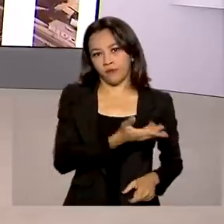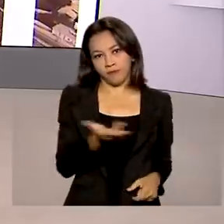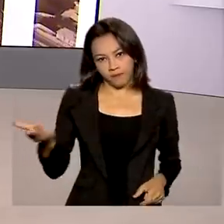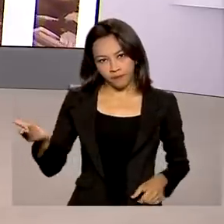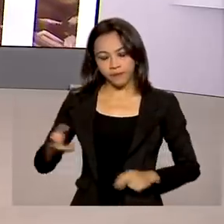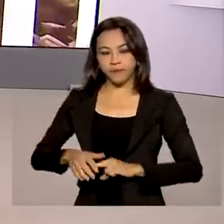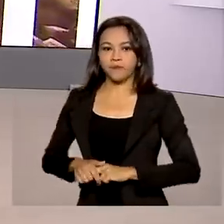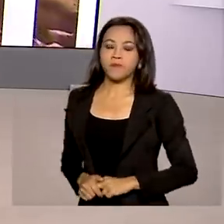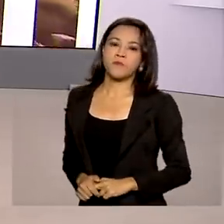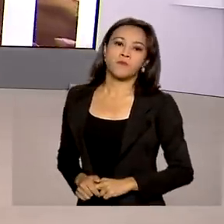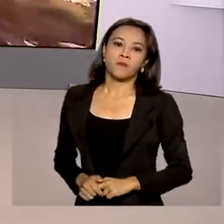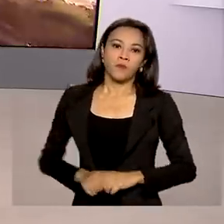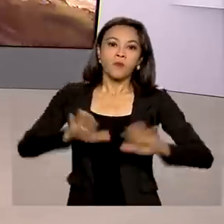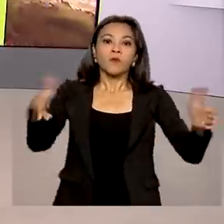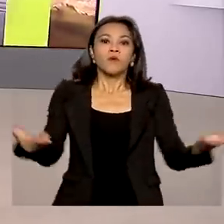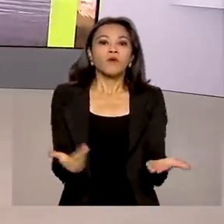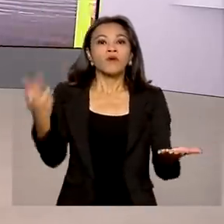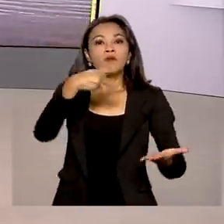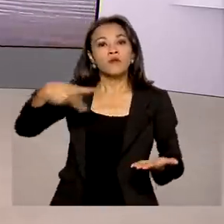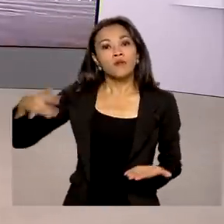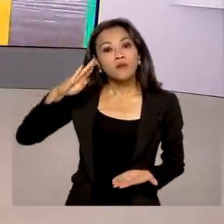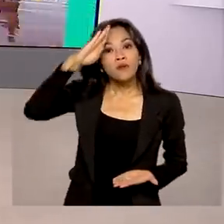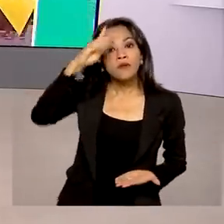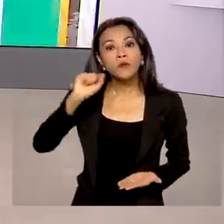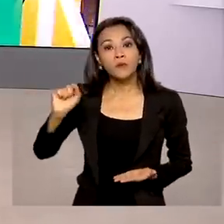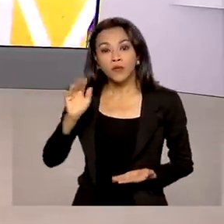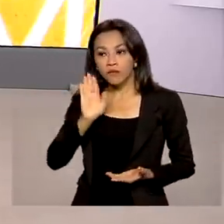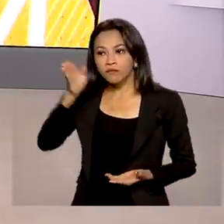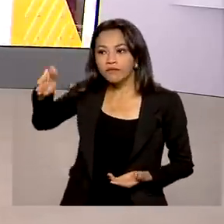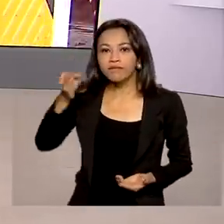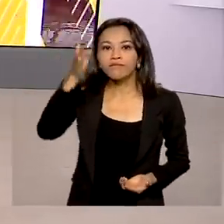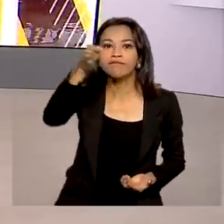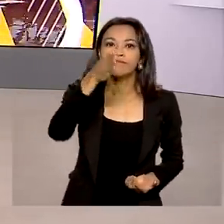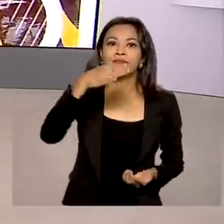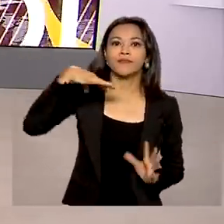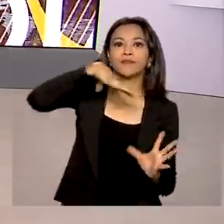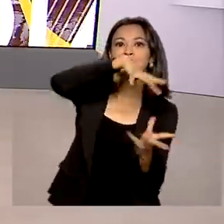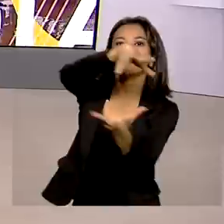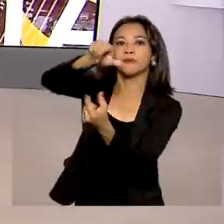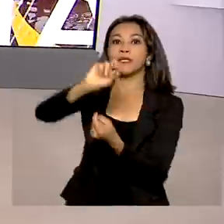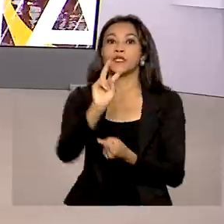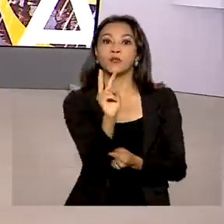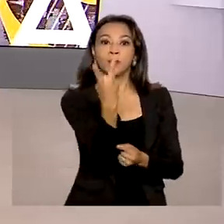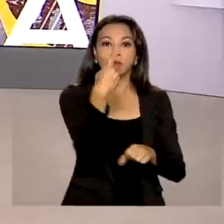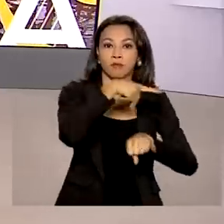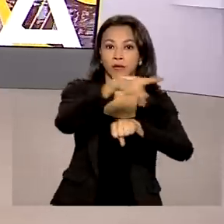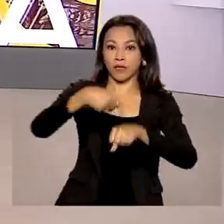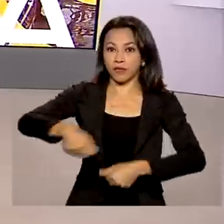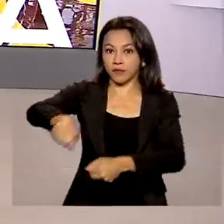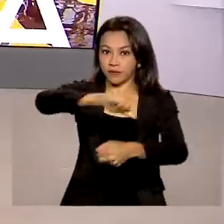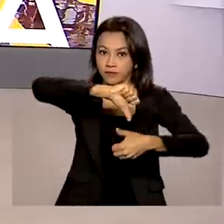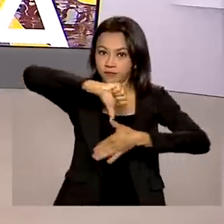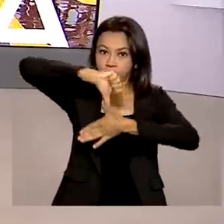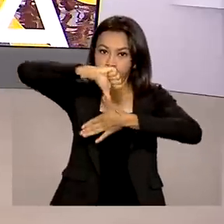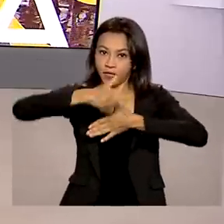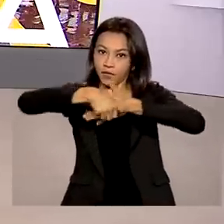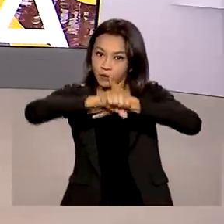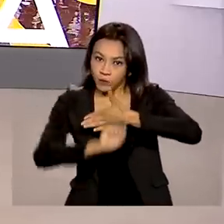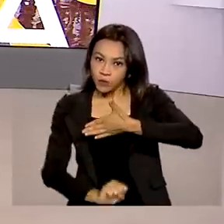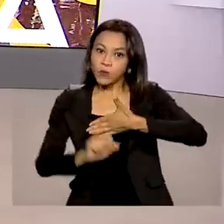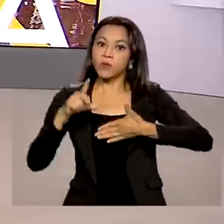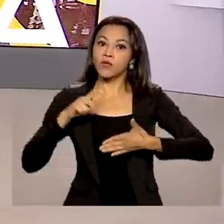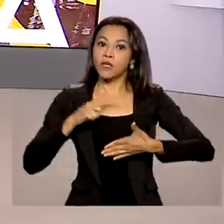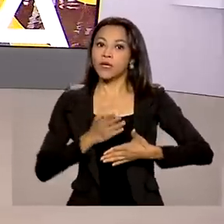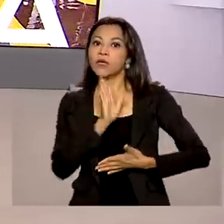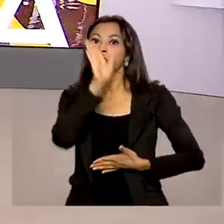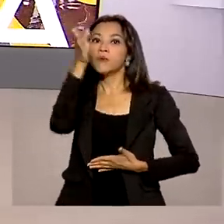Hoje o presidente Jair Bolsonaro inicia visitas internacionais em dois países da América do Sul. Ele também tem uma visita oficial